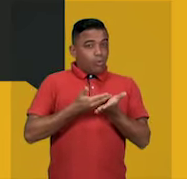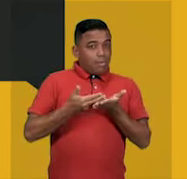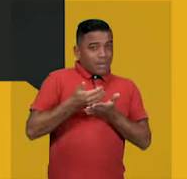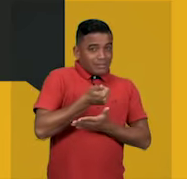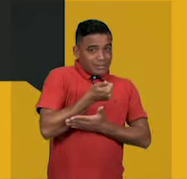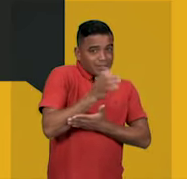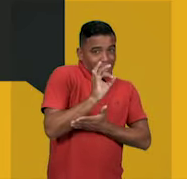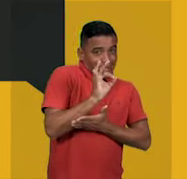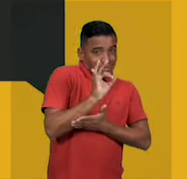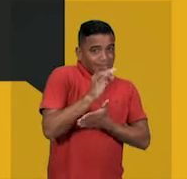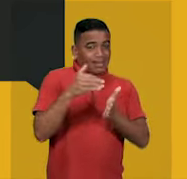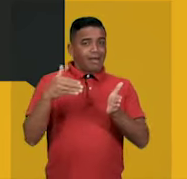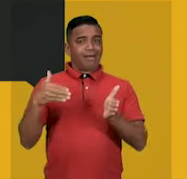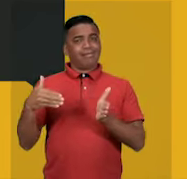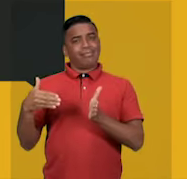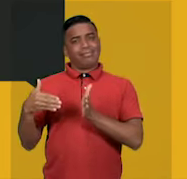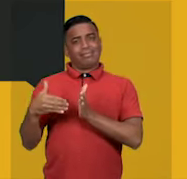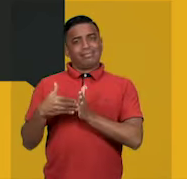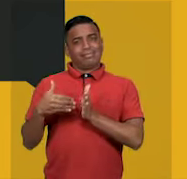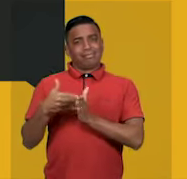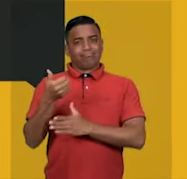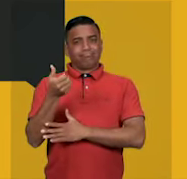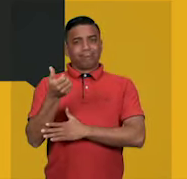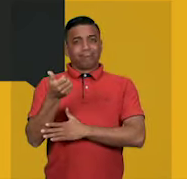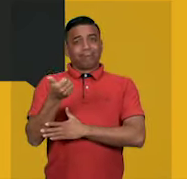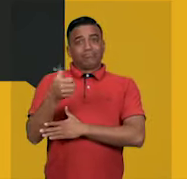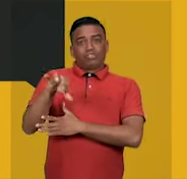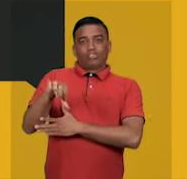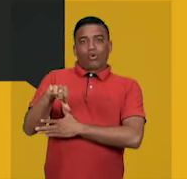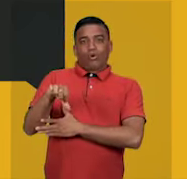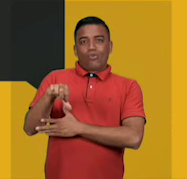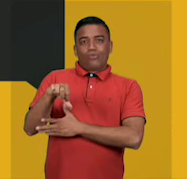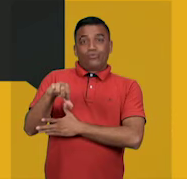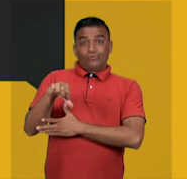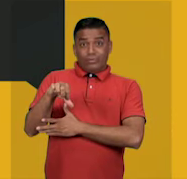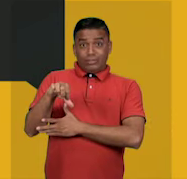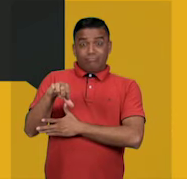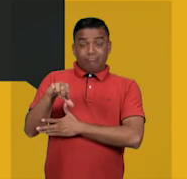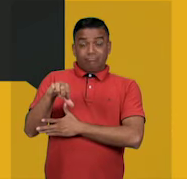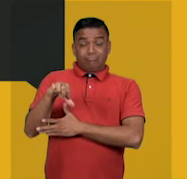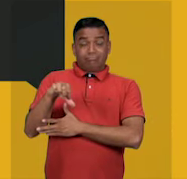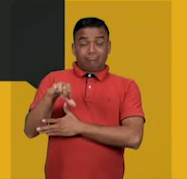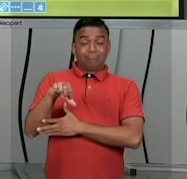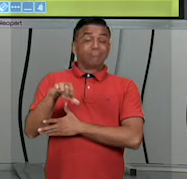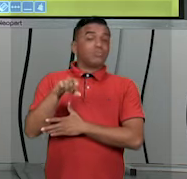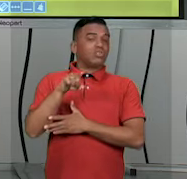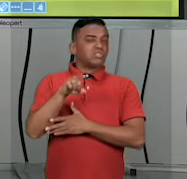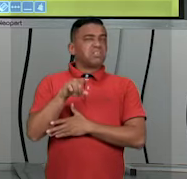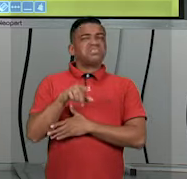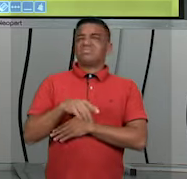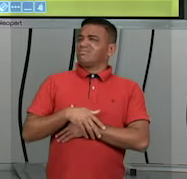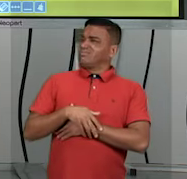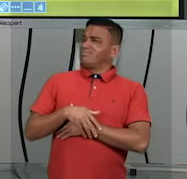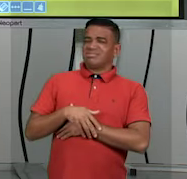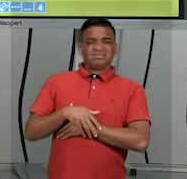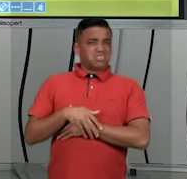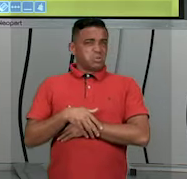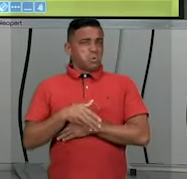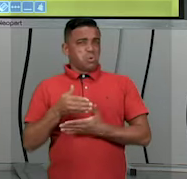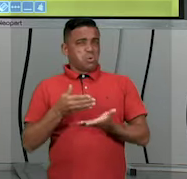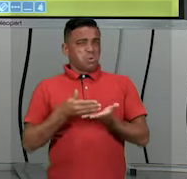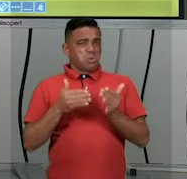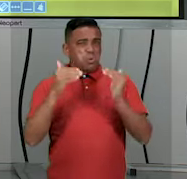anos e termina aos 19 completos. E aí você diz assim, mas já começamos